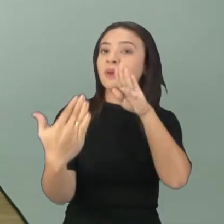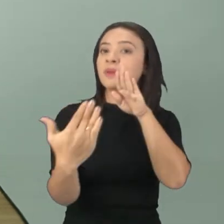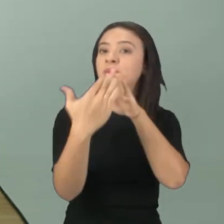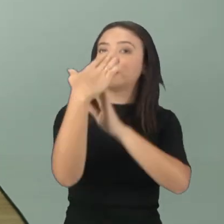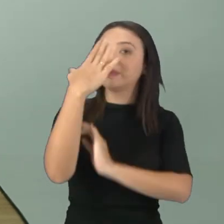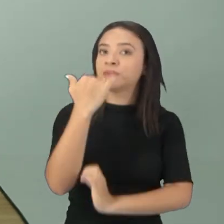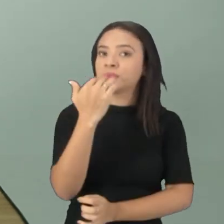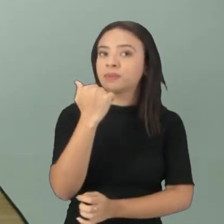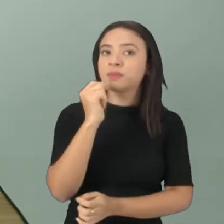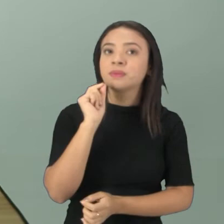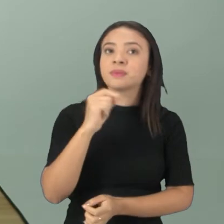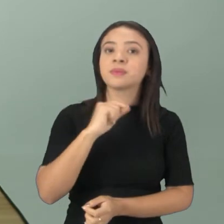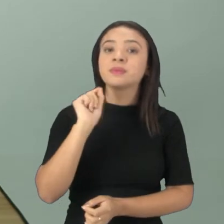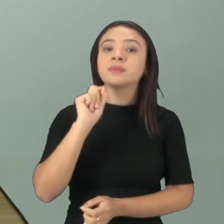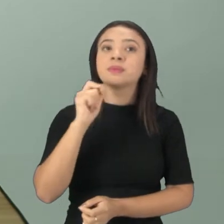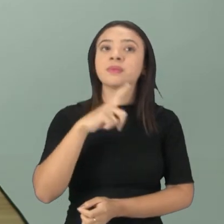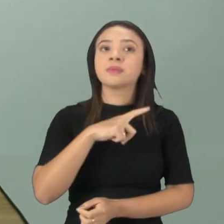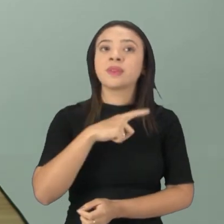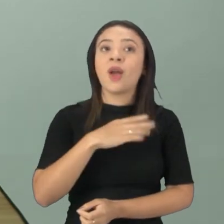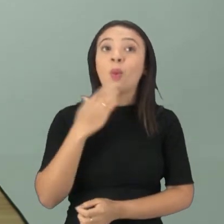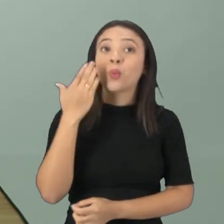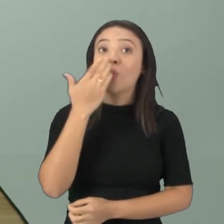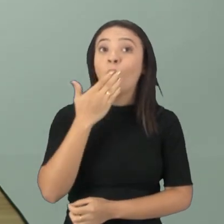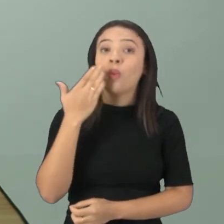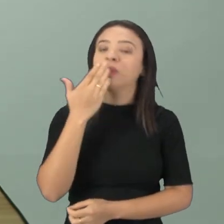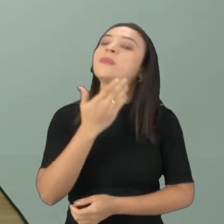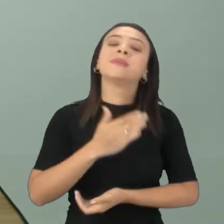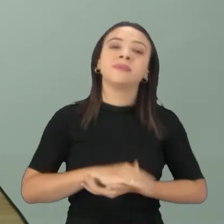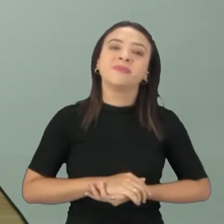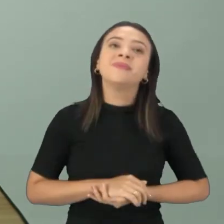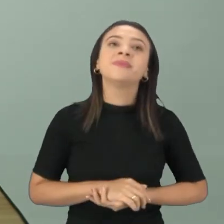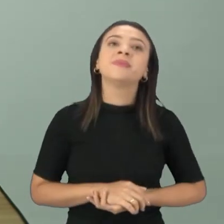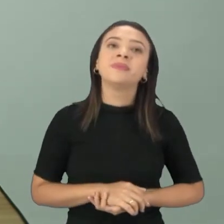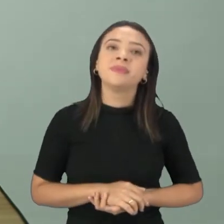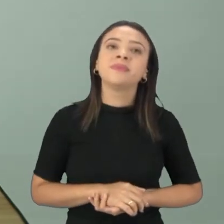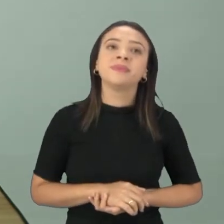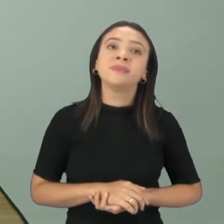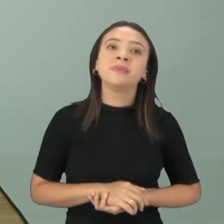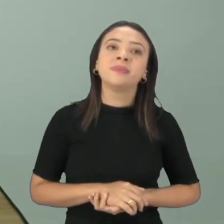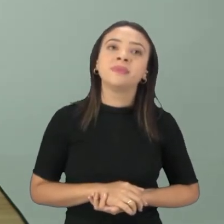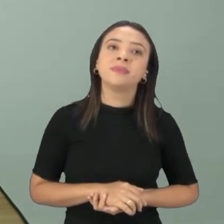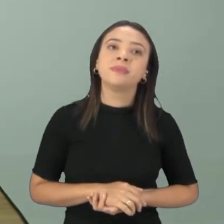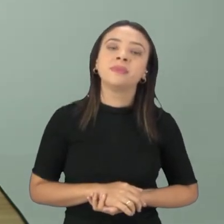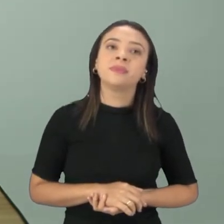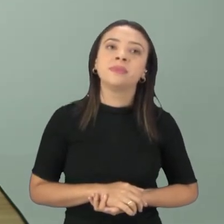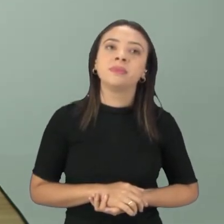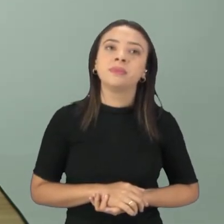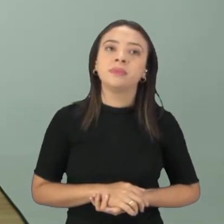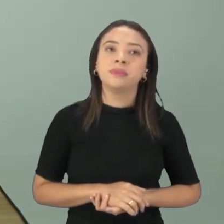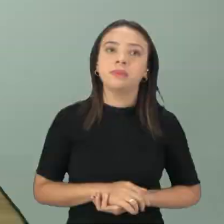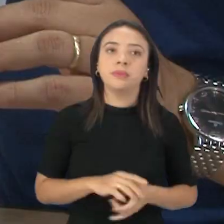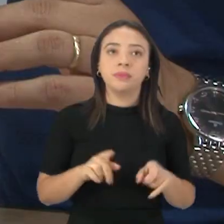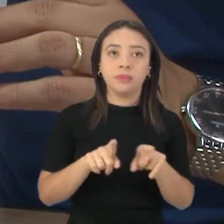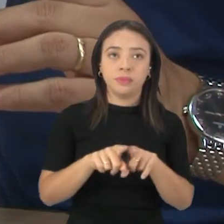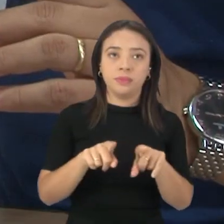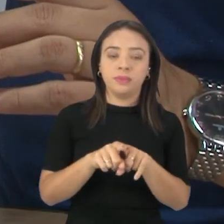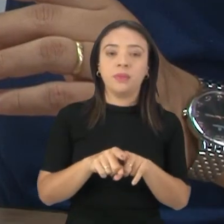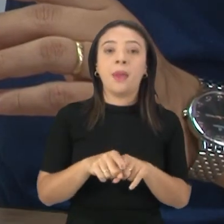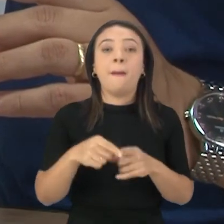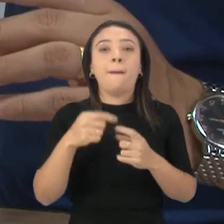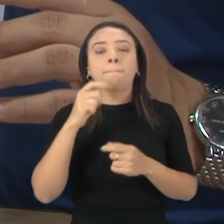alimentar, nós temos os doces e as massas, que são os